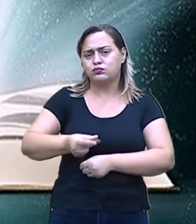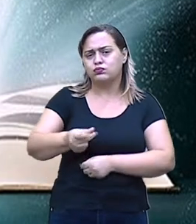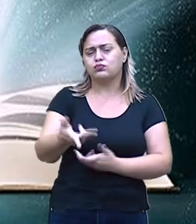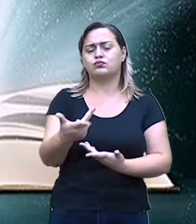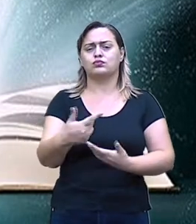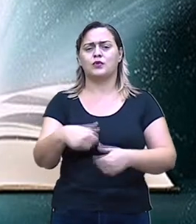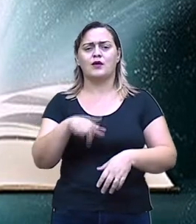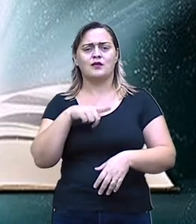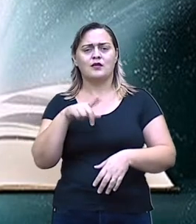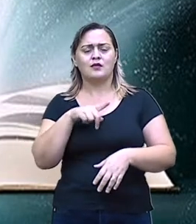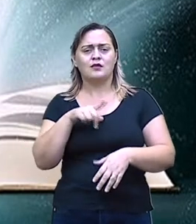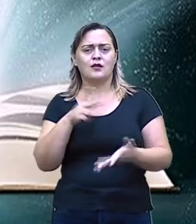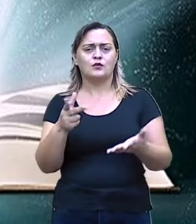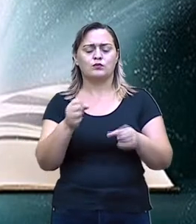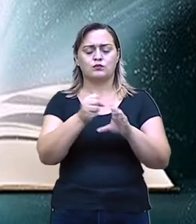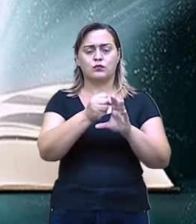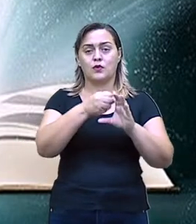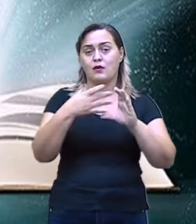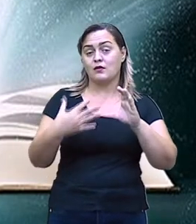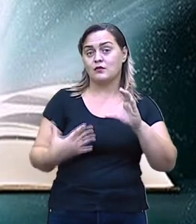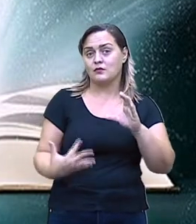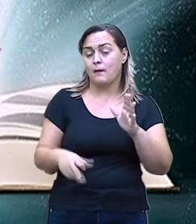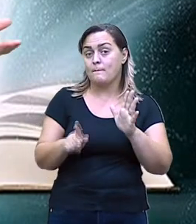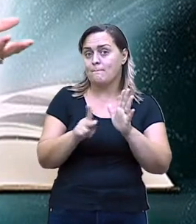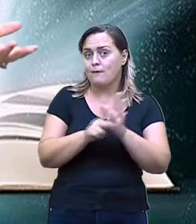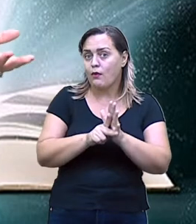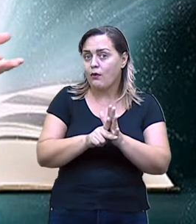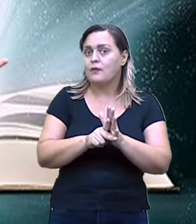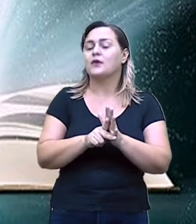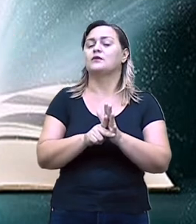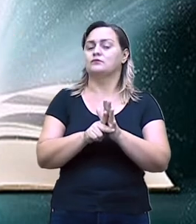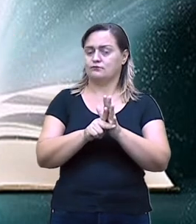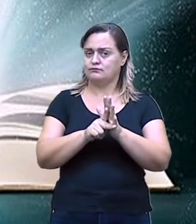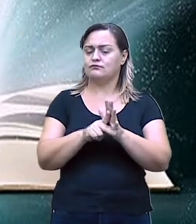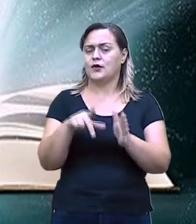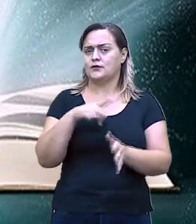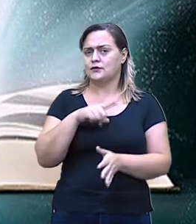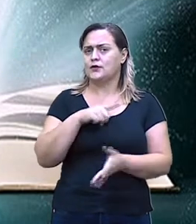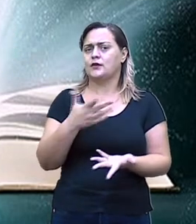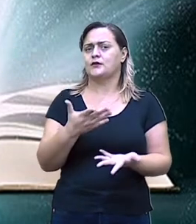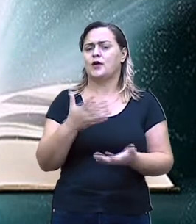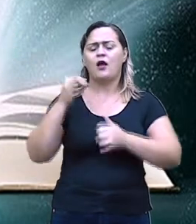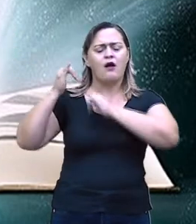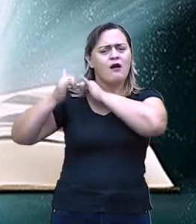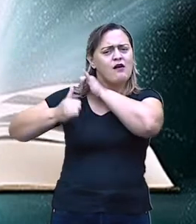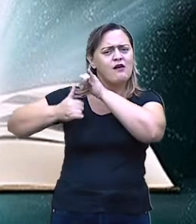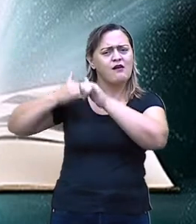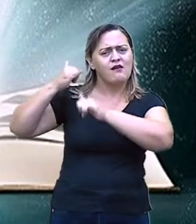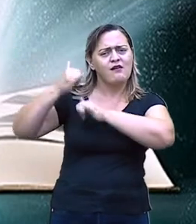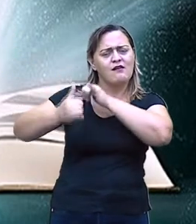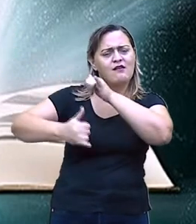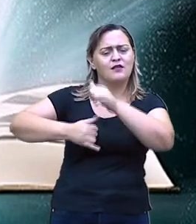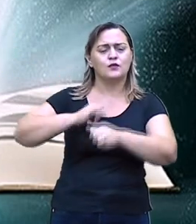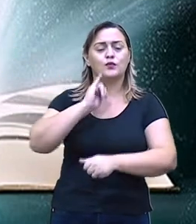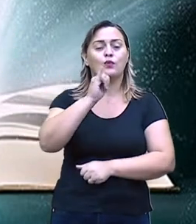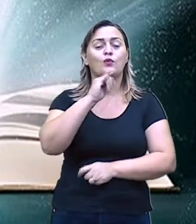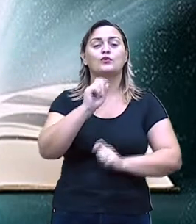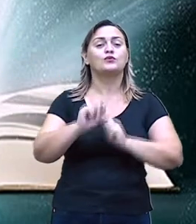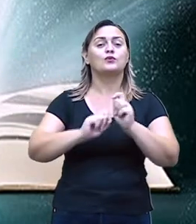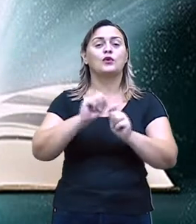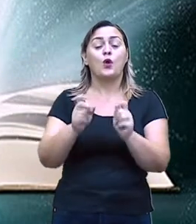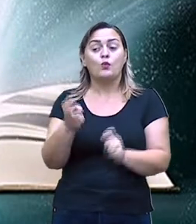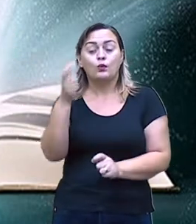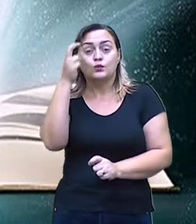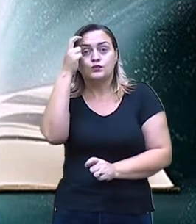o que são hoje. assim, as lendas, elas narram sobre cultura, tradição popular. As